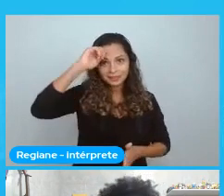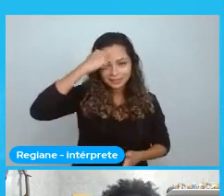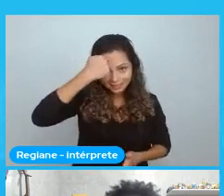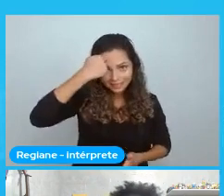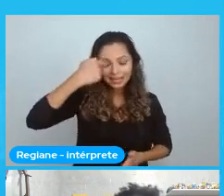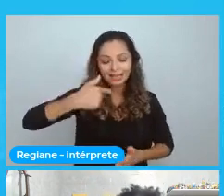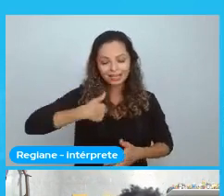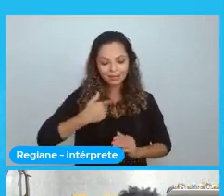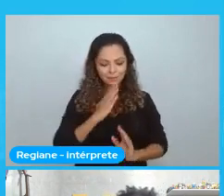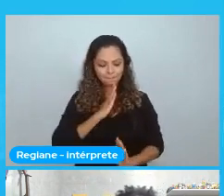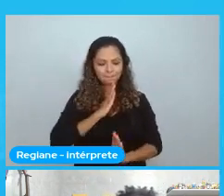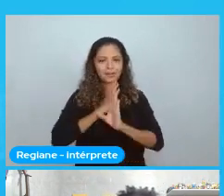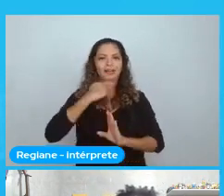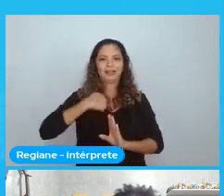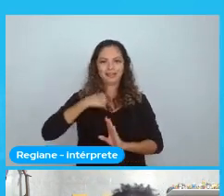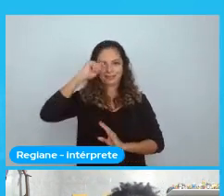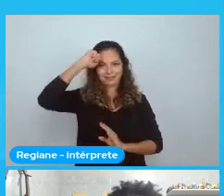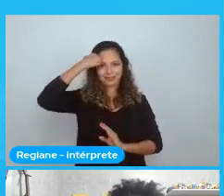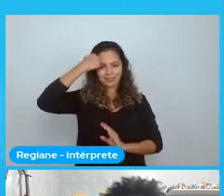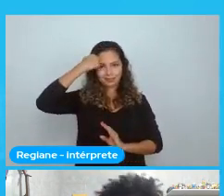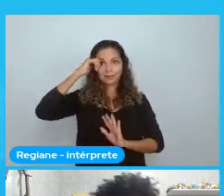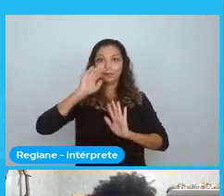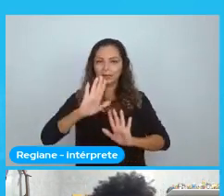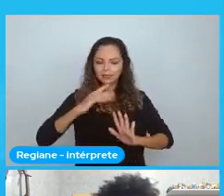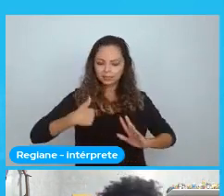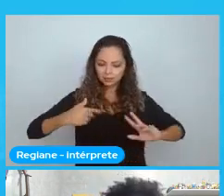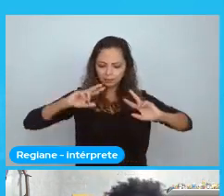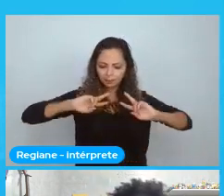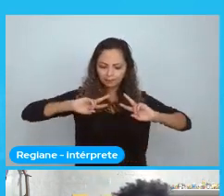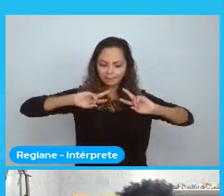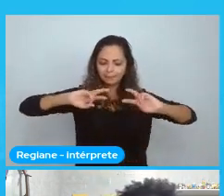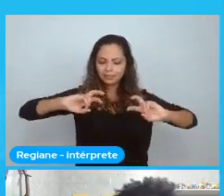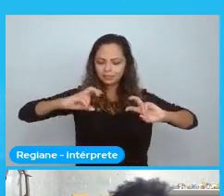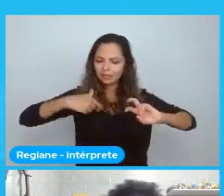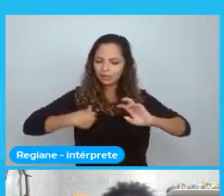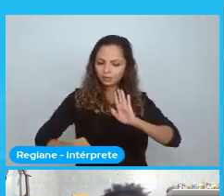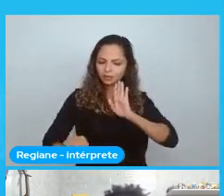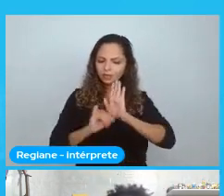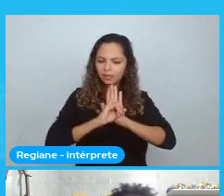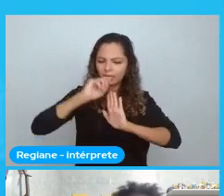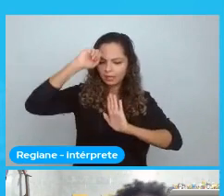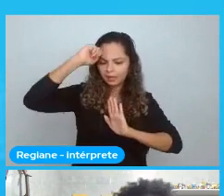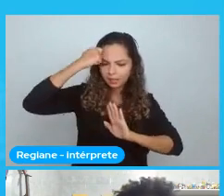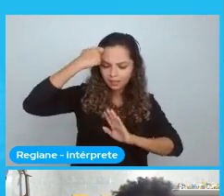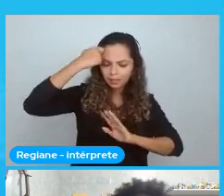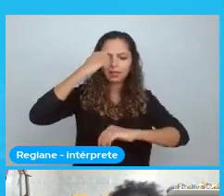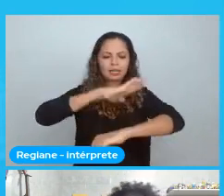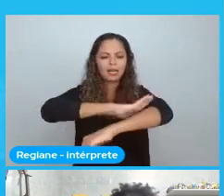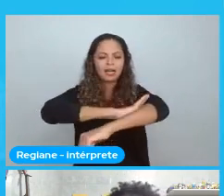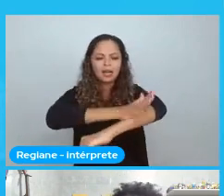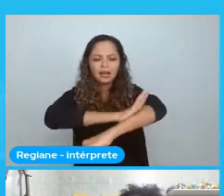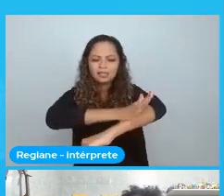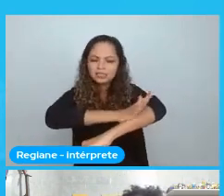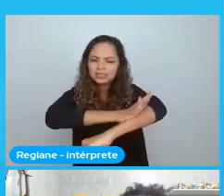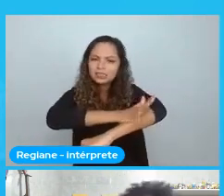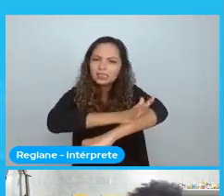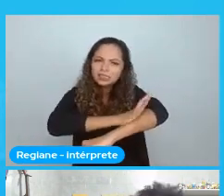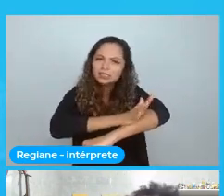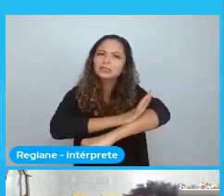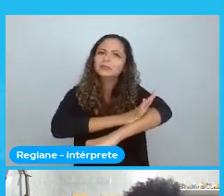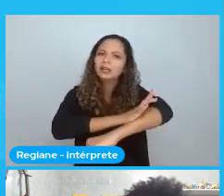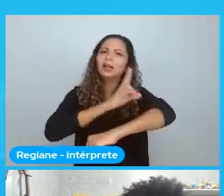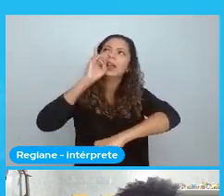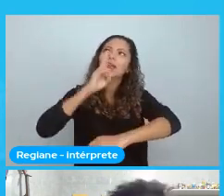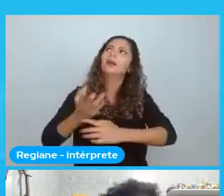negra. Eu comecei a me perceber. Como uma pessoa negra. A entender. Toda essa questão de racismo. E tudo. aquelas opressões que eu